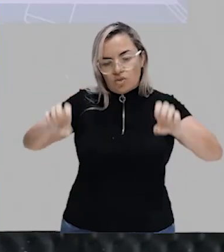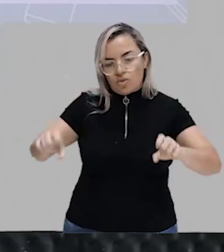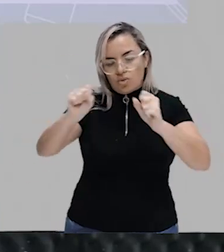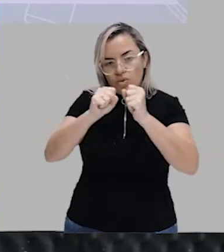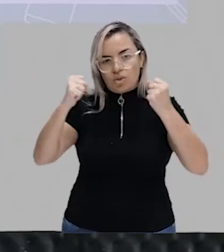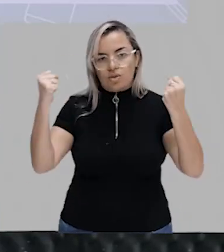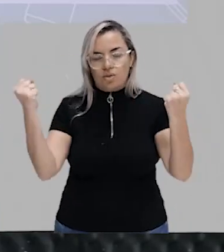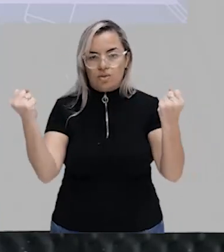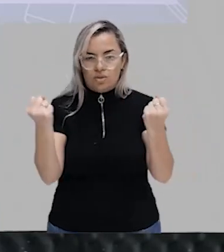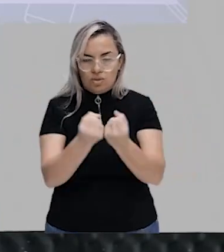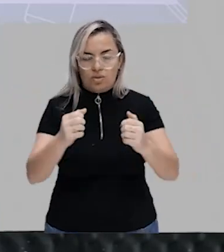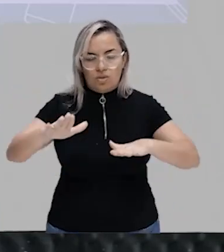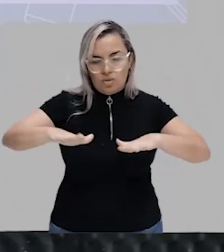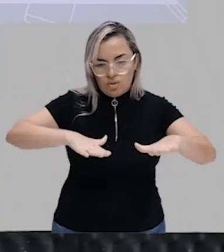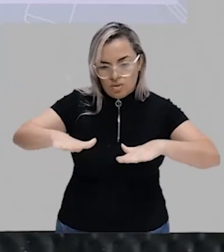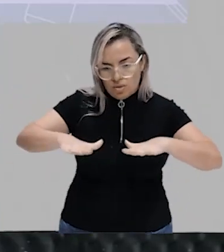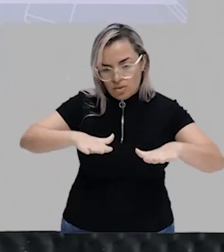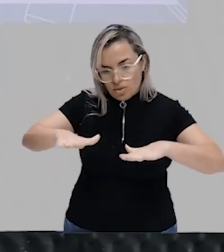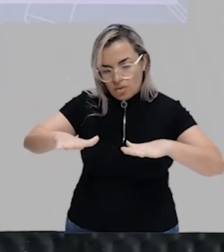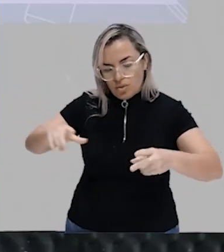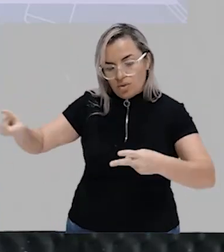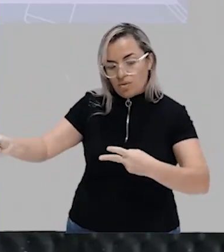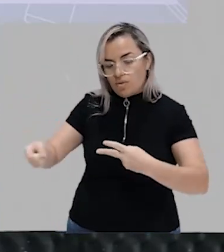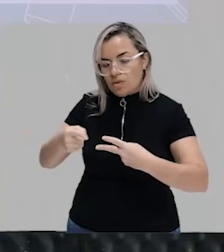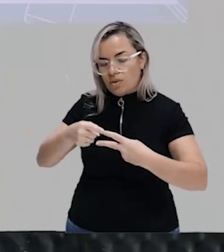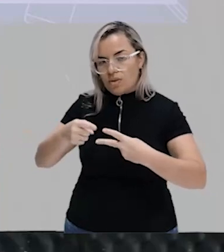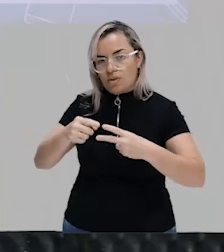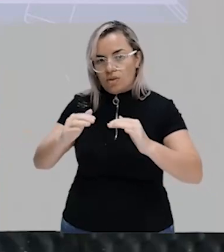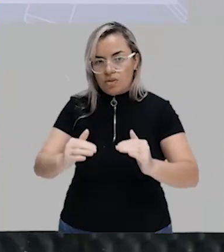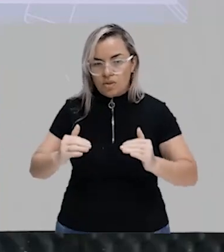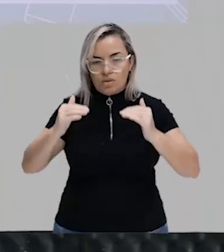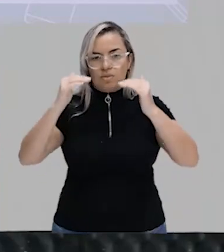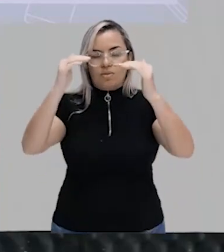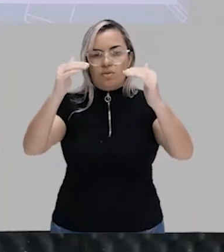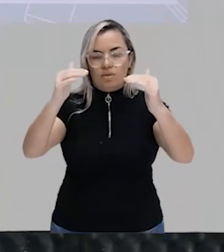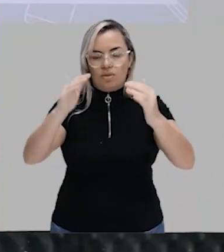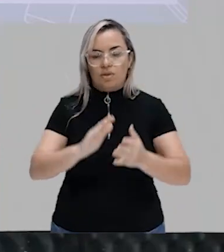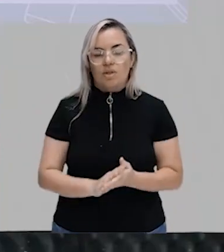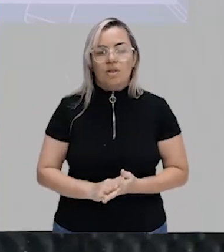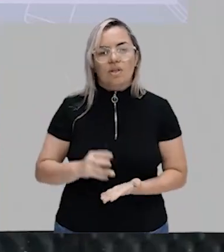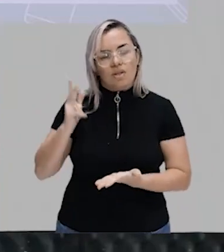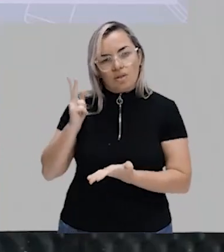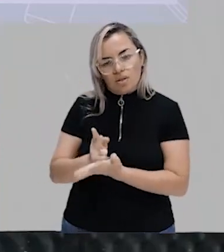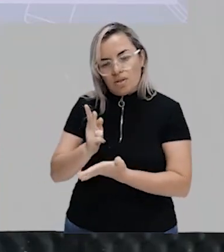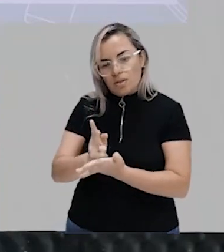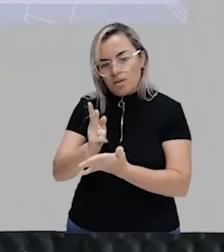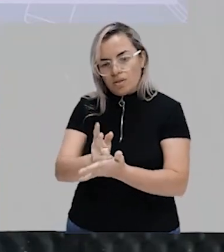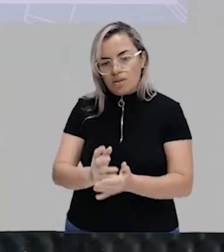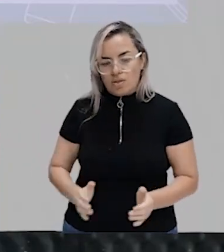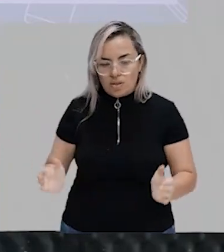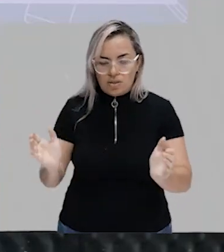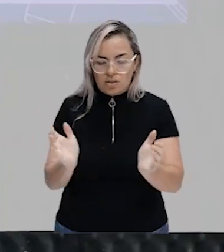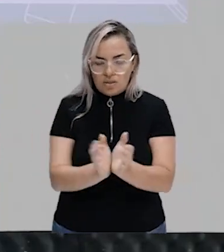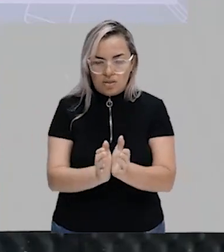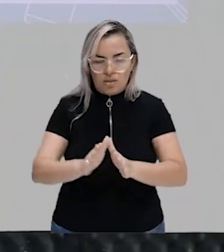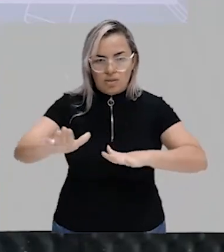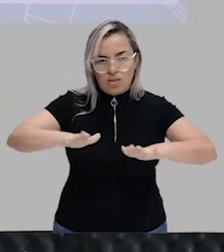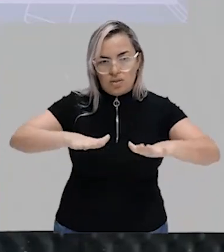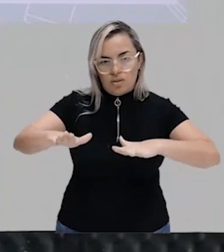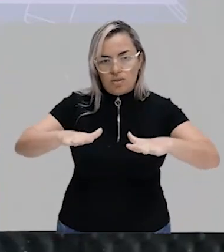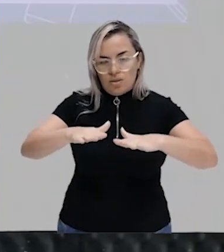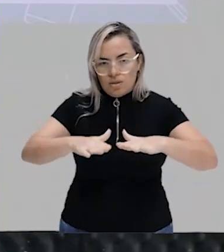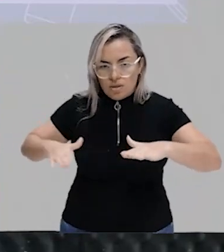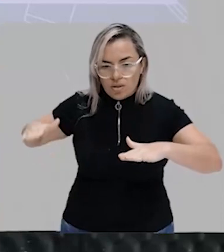social. Foi uma para cima. Sempre que a mobilidade é vertical para cima, eu chamo de